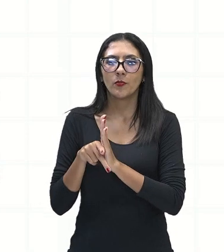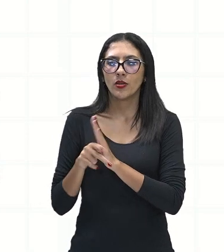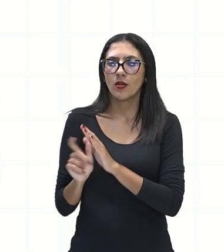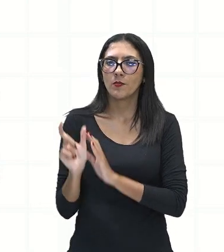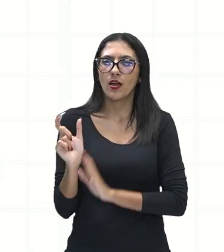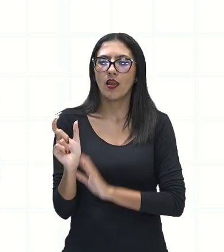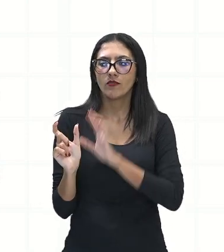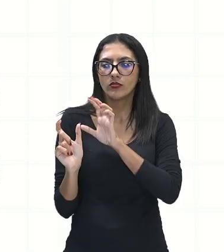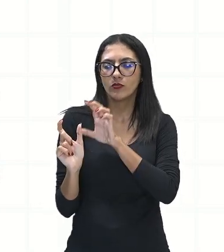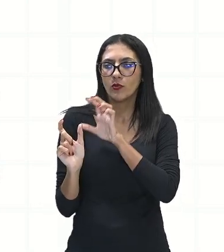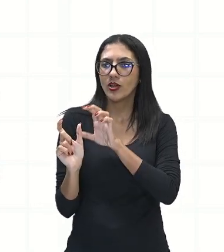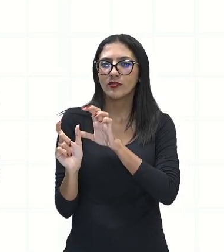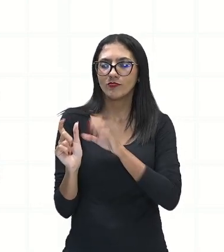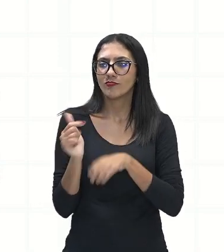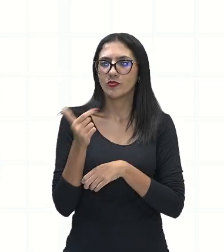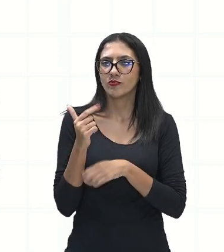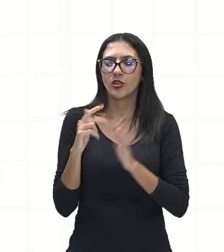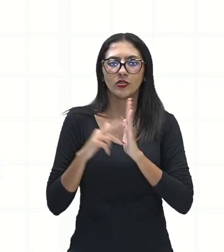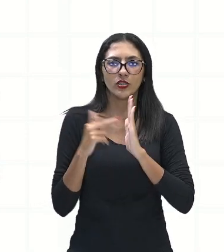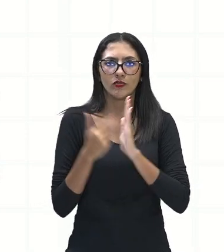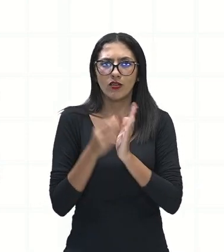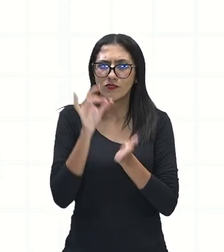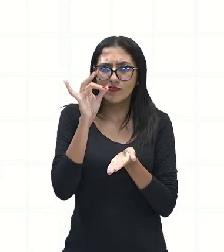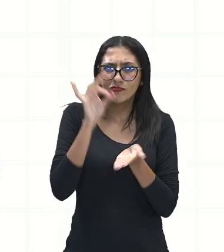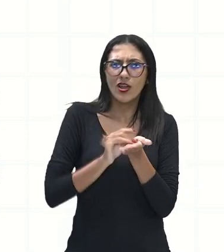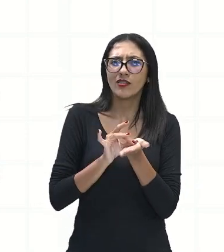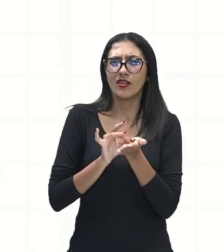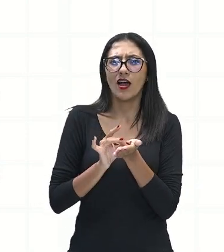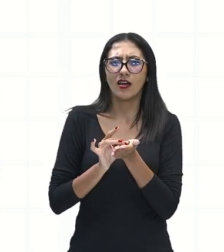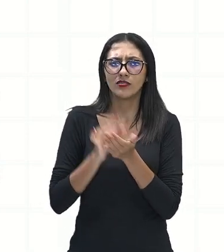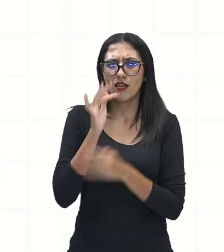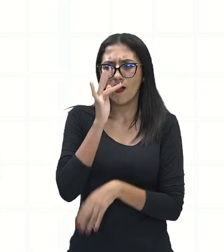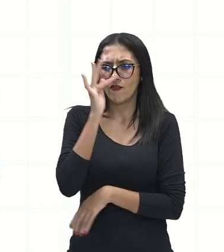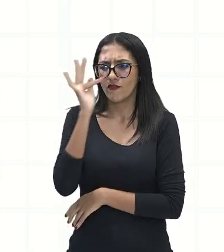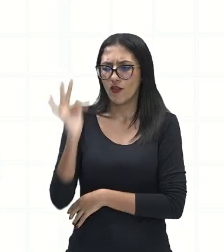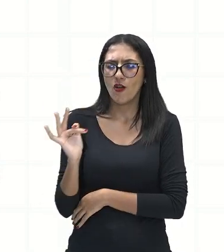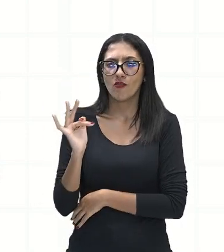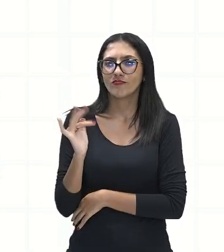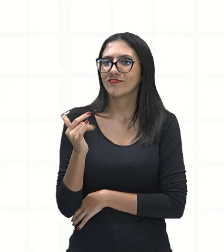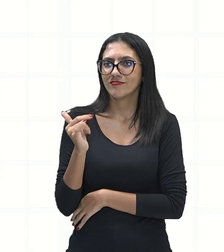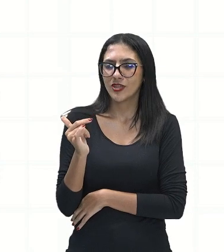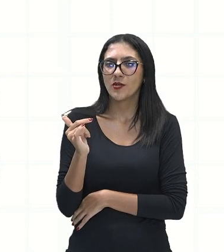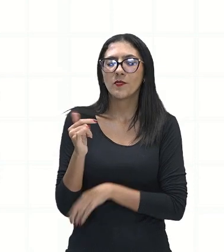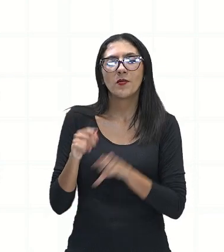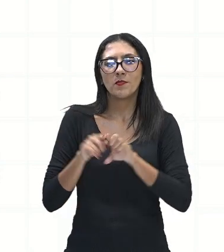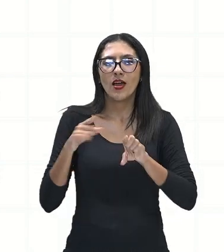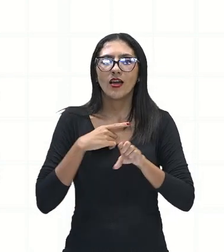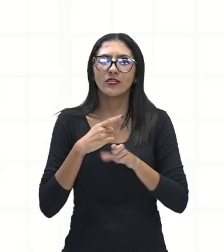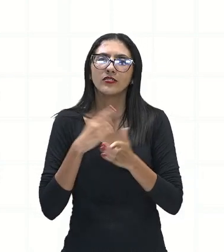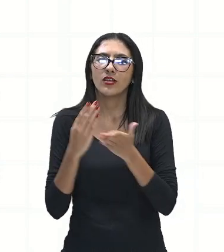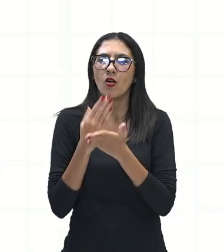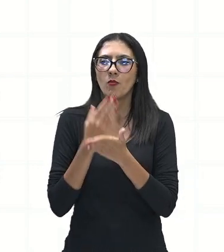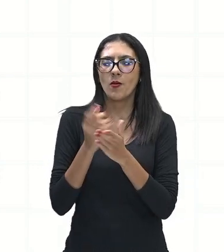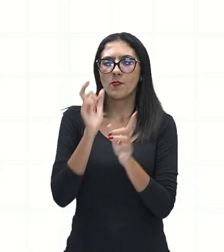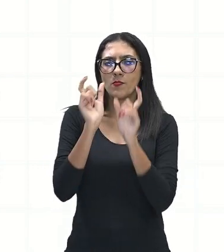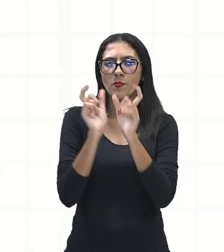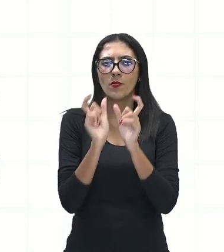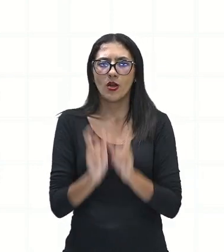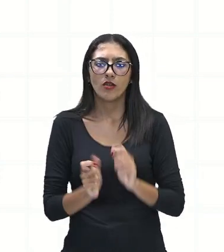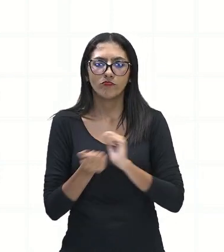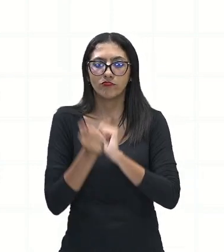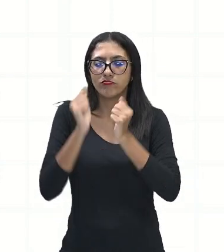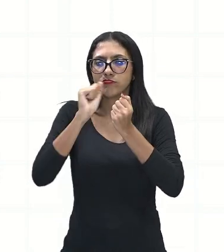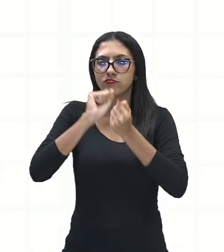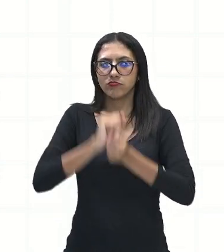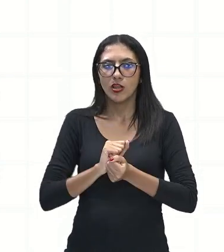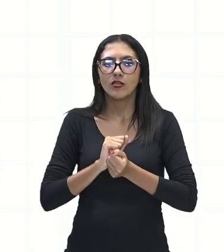Não é no sentido real do que significa a rosa, porém, usa-se alguns elementos que fazem parte da